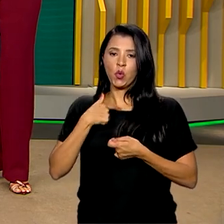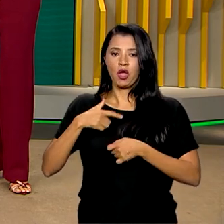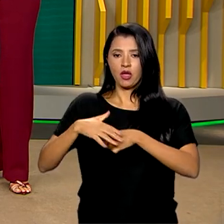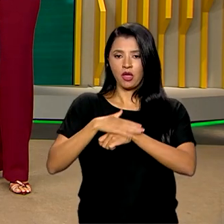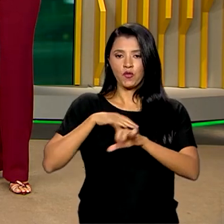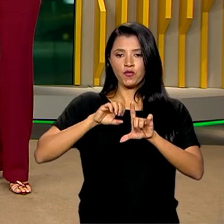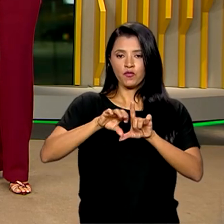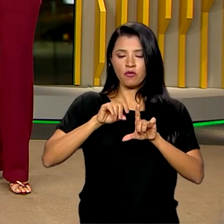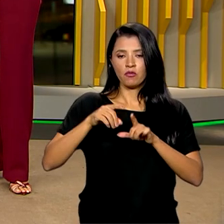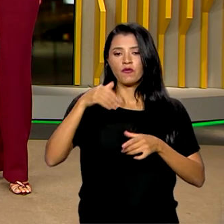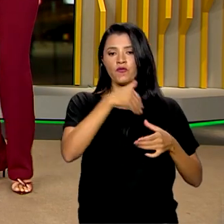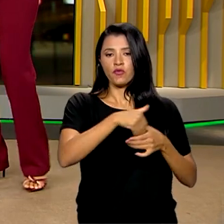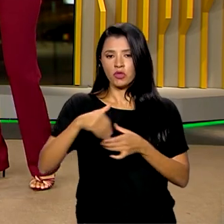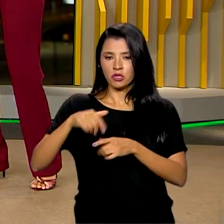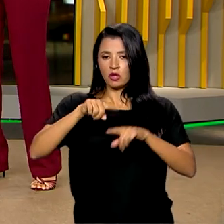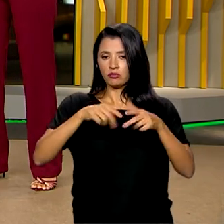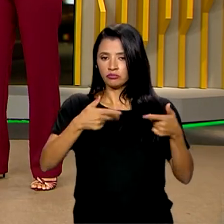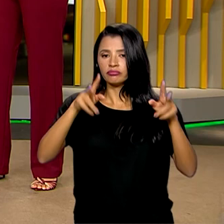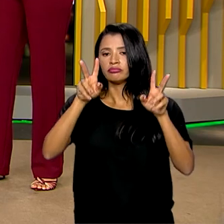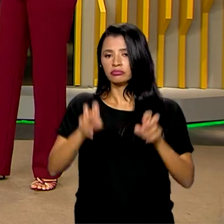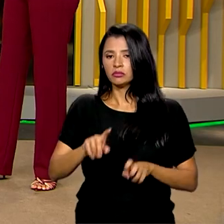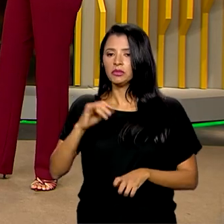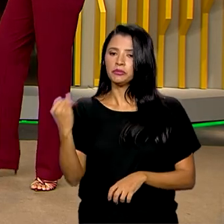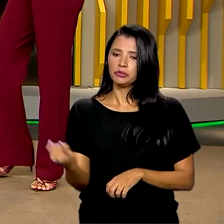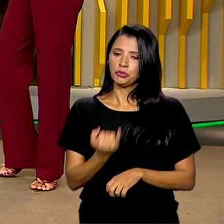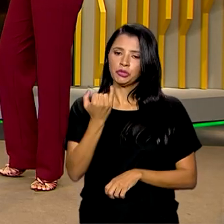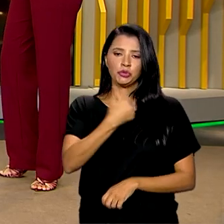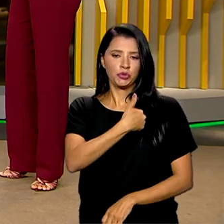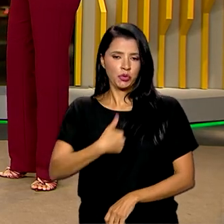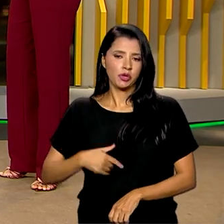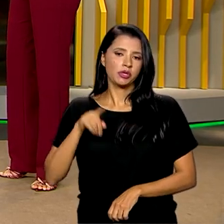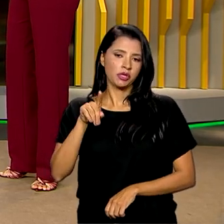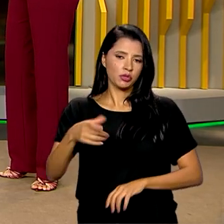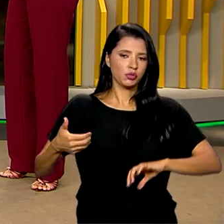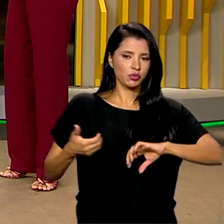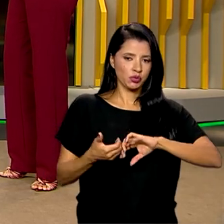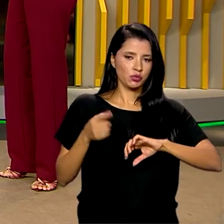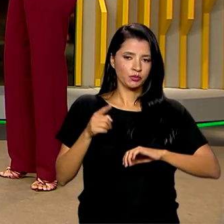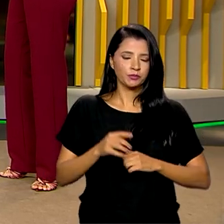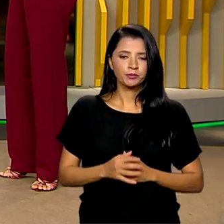a votação de matérias importantes para o governo no Congresso Nacional.